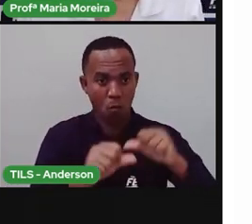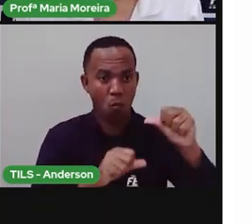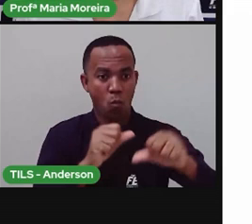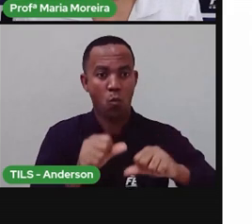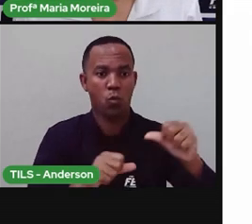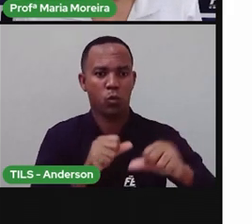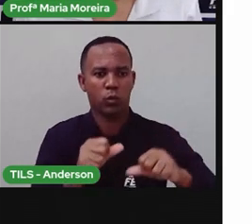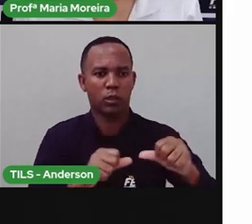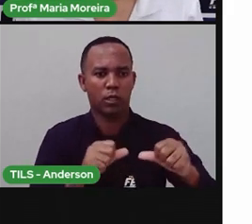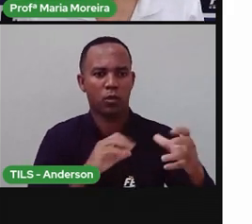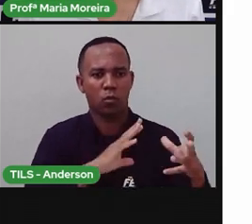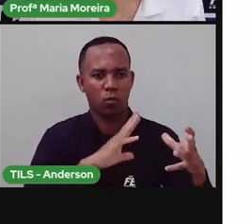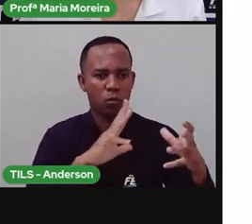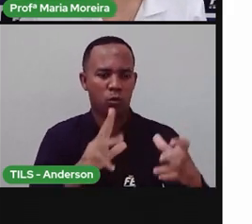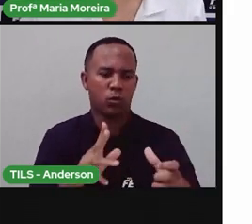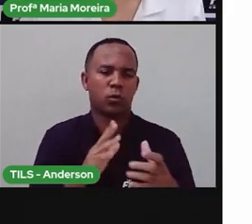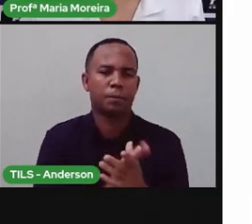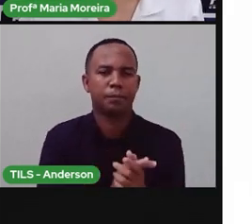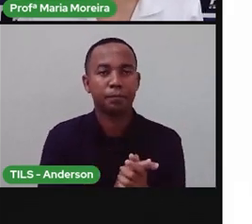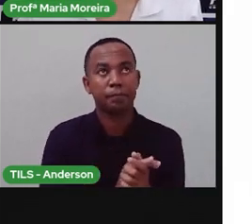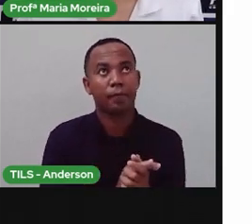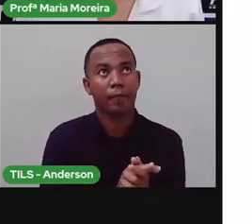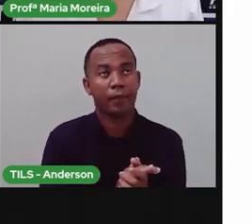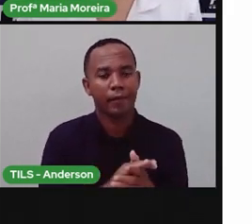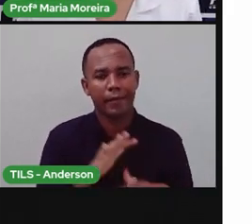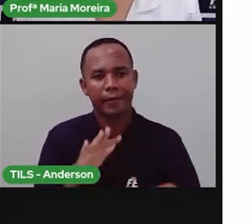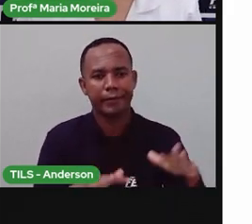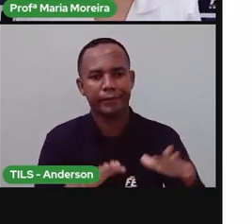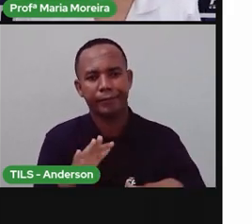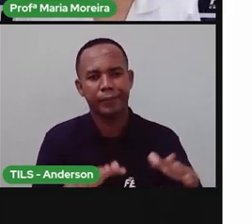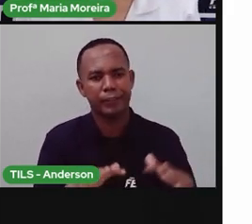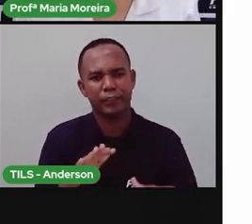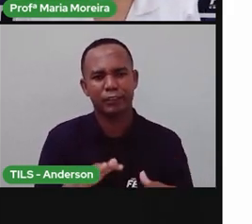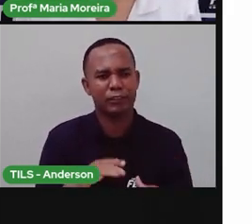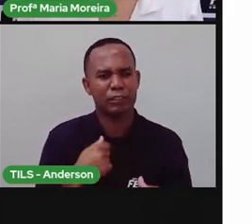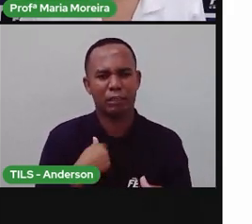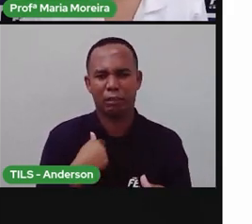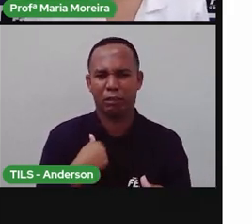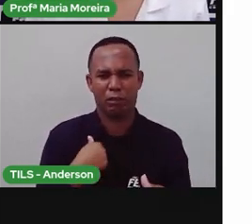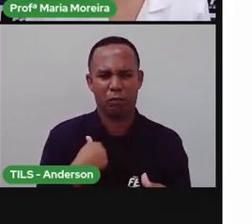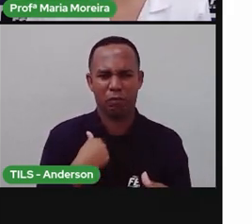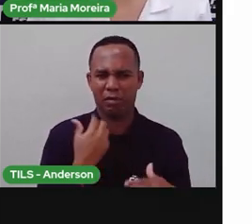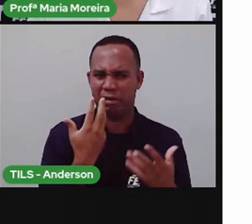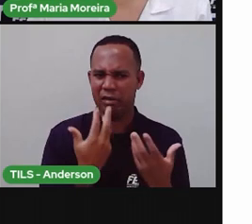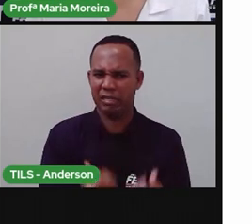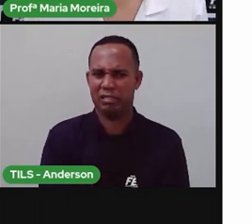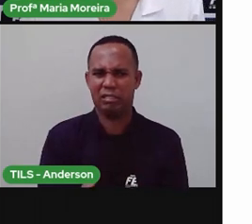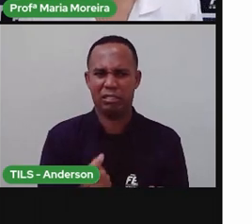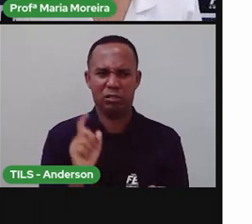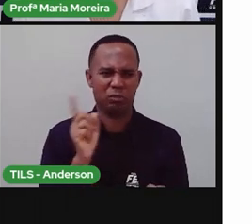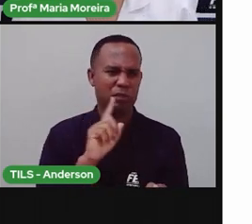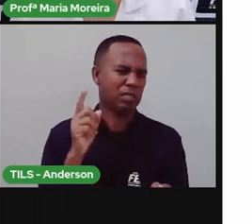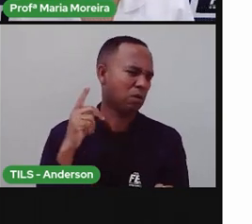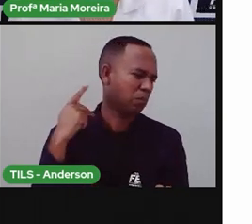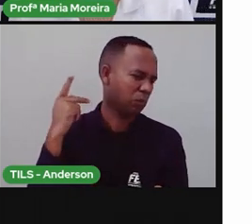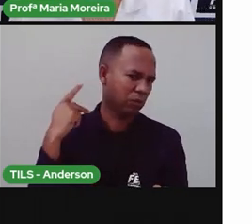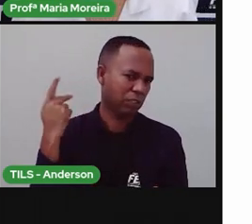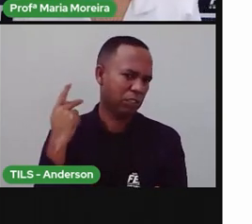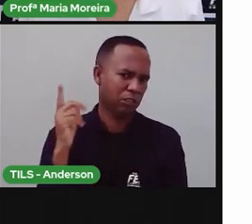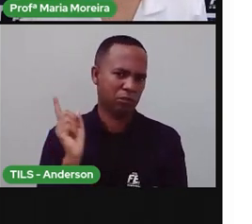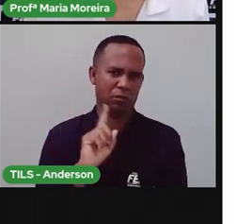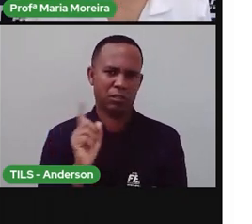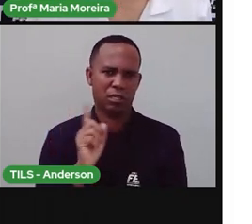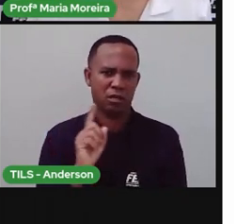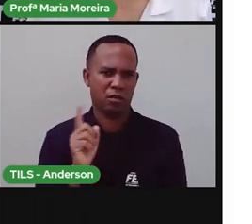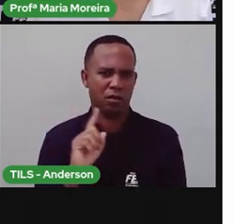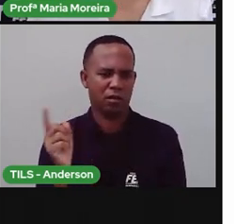a gente está insatisfeito, né? Com alguma coisa, poxa, eu não concordo com os políticos. Eu não concordo